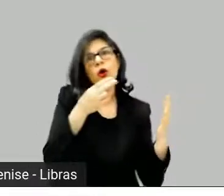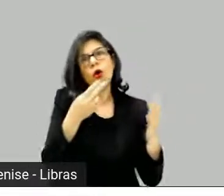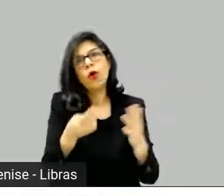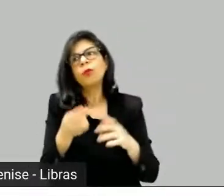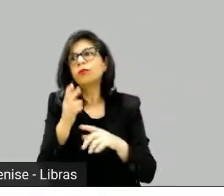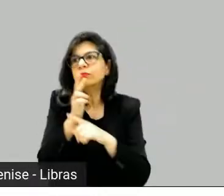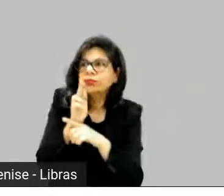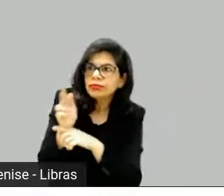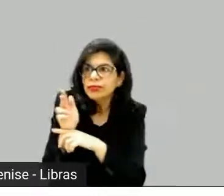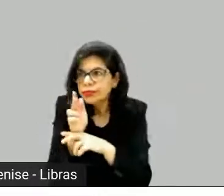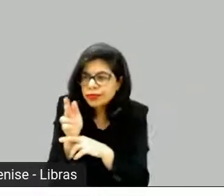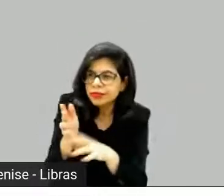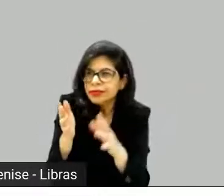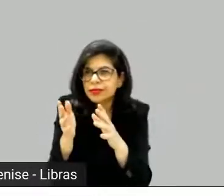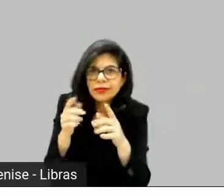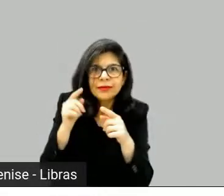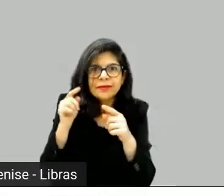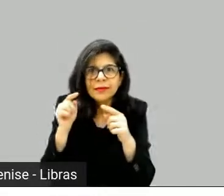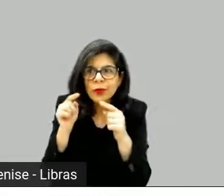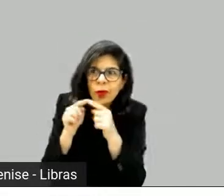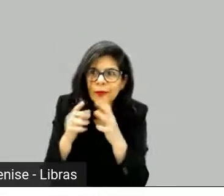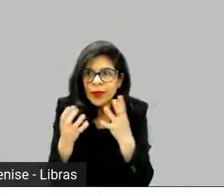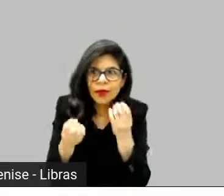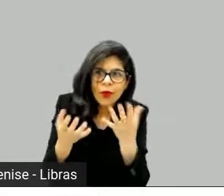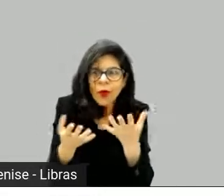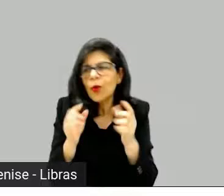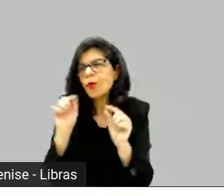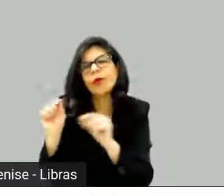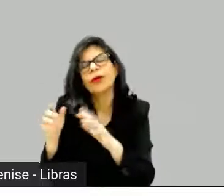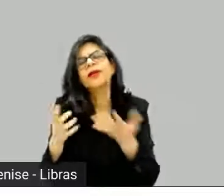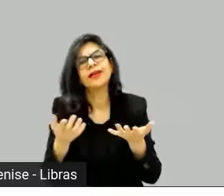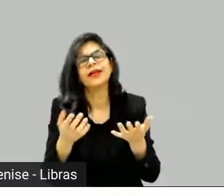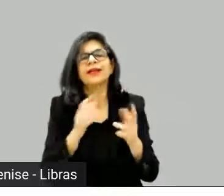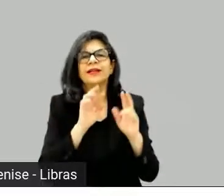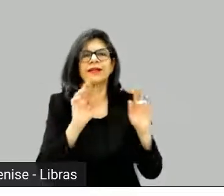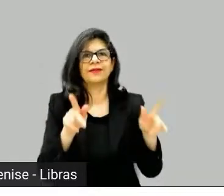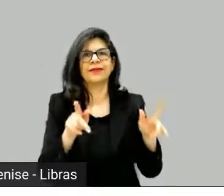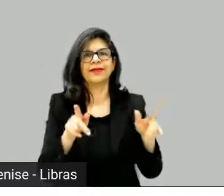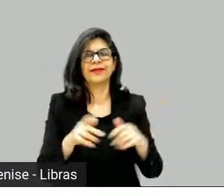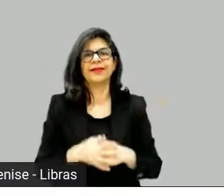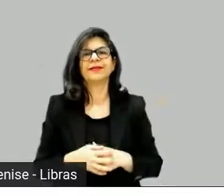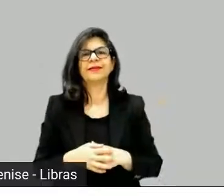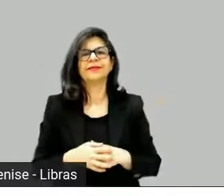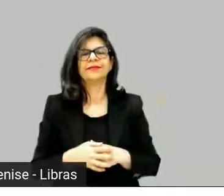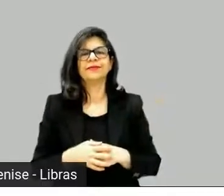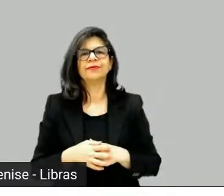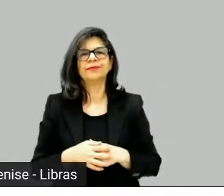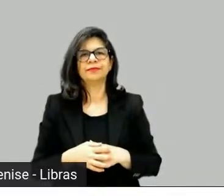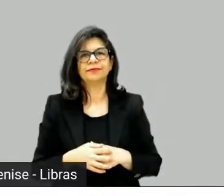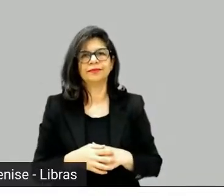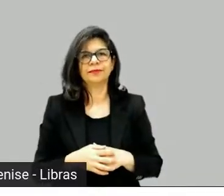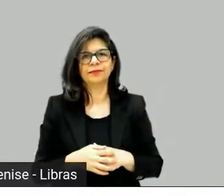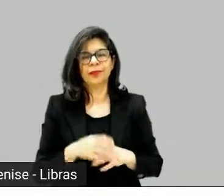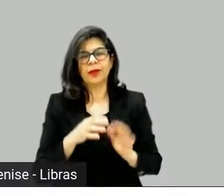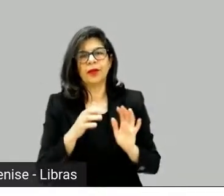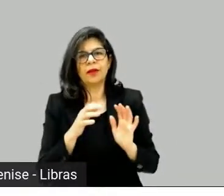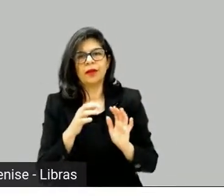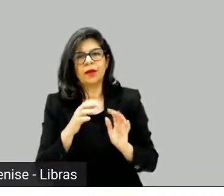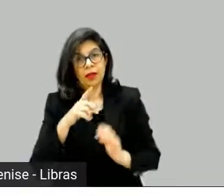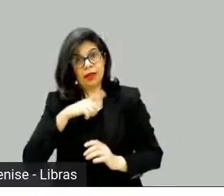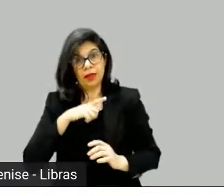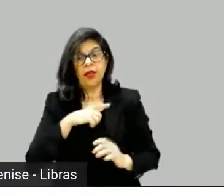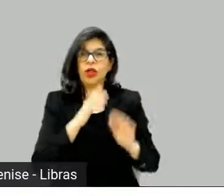um livro de contos que eu publiquei, e romance, assim, é um negócio que eu sempre quis, eu tenho, já tinha,